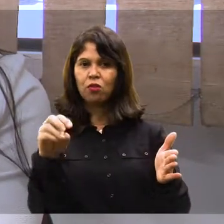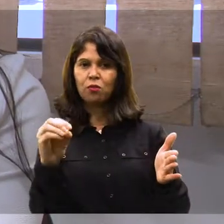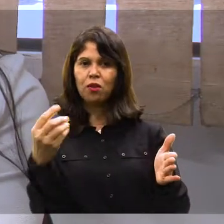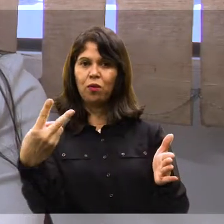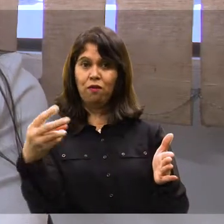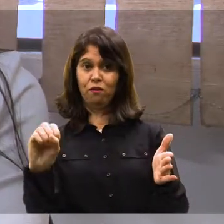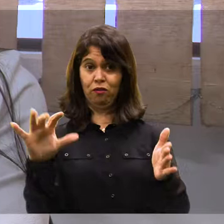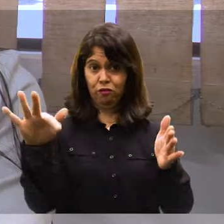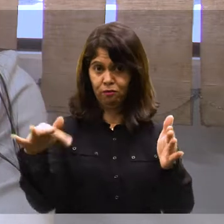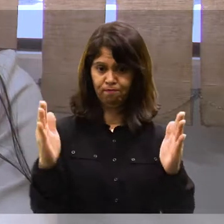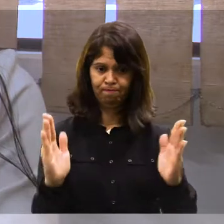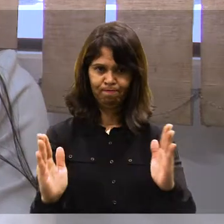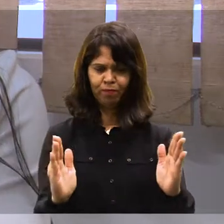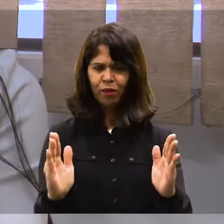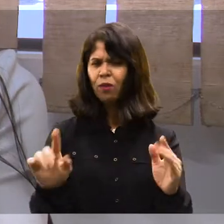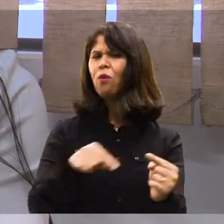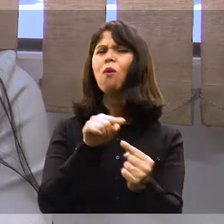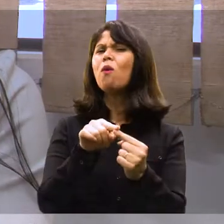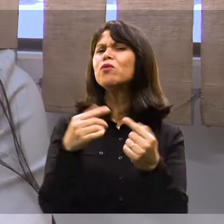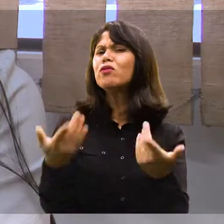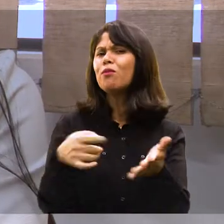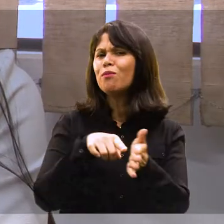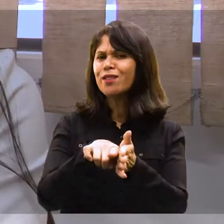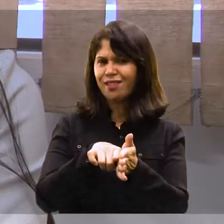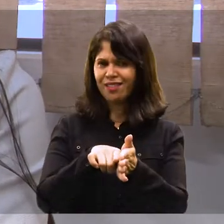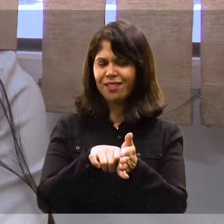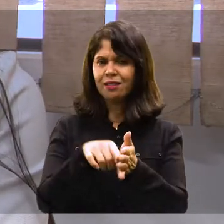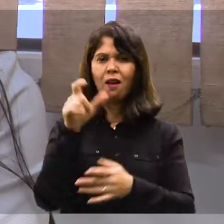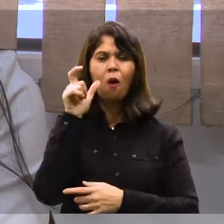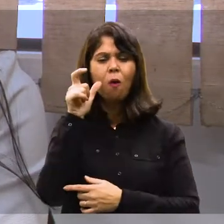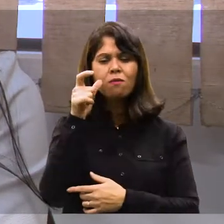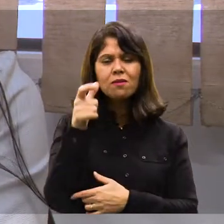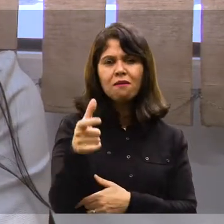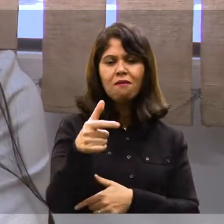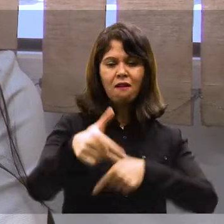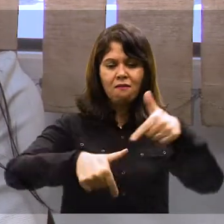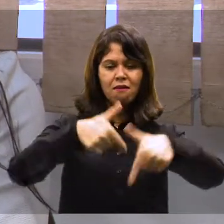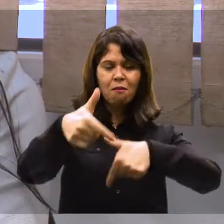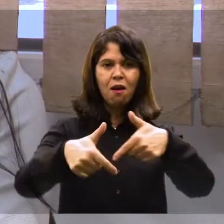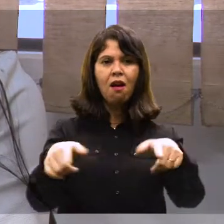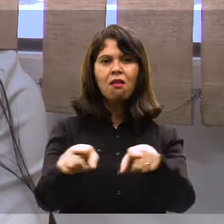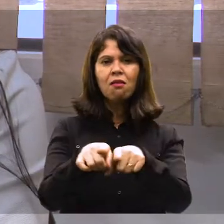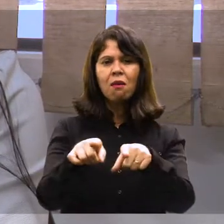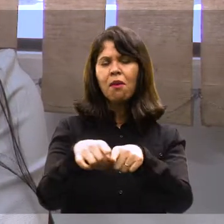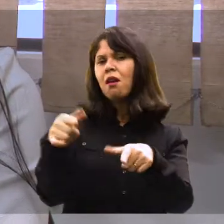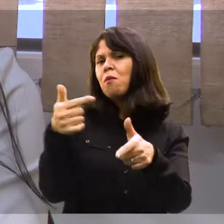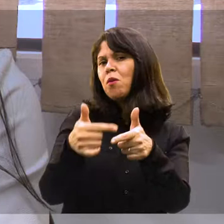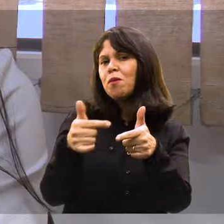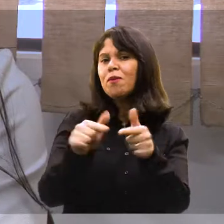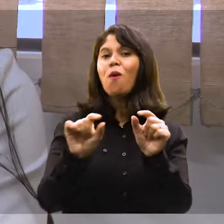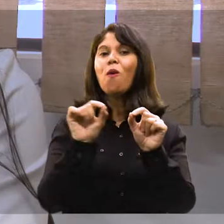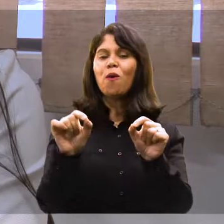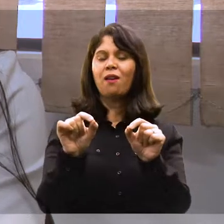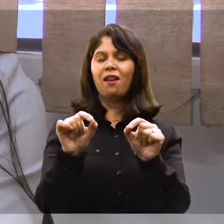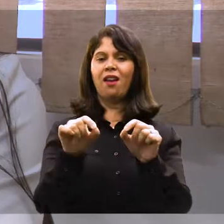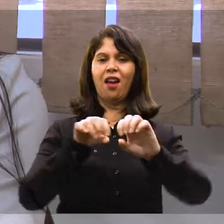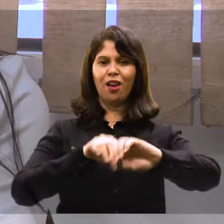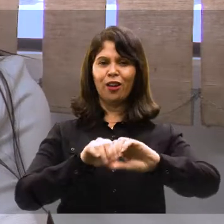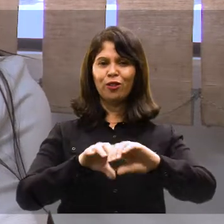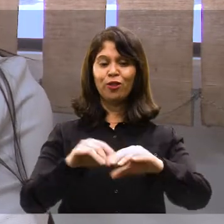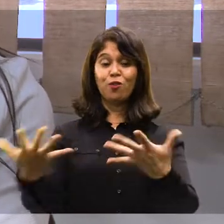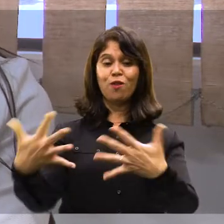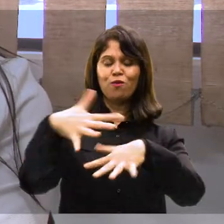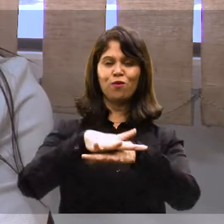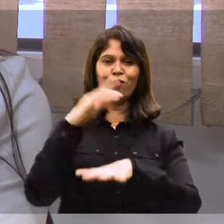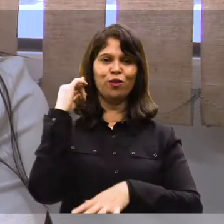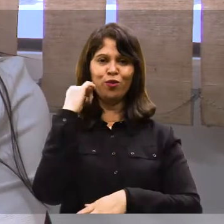2020. E essa pesquisa, o intuito dela é trabalhar, observar e problematizar as questões